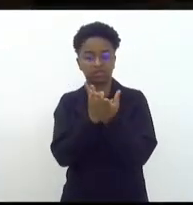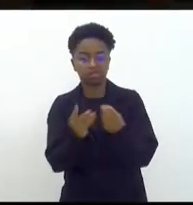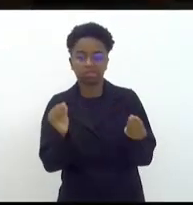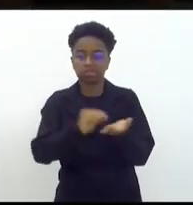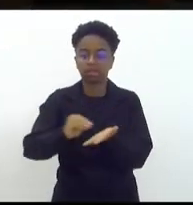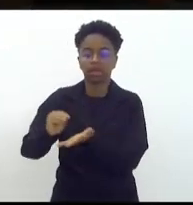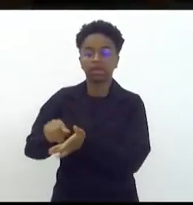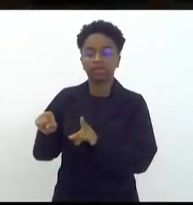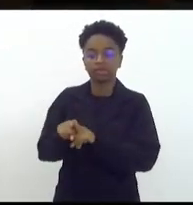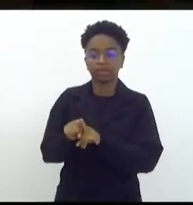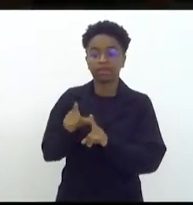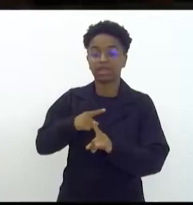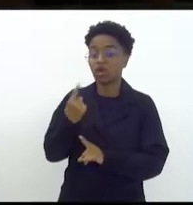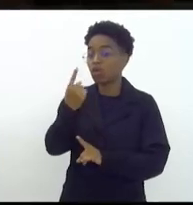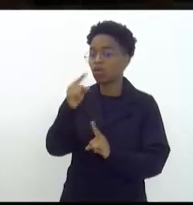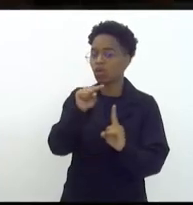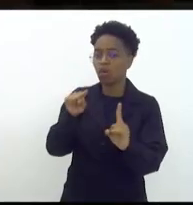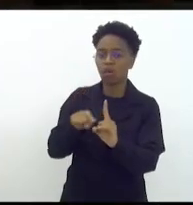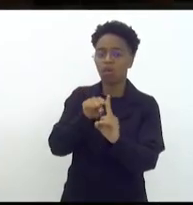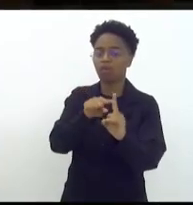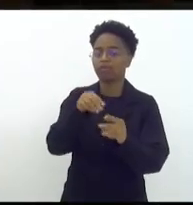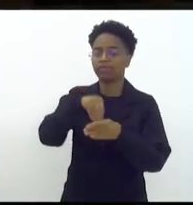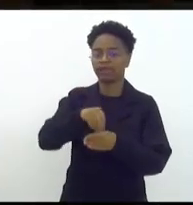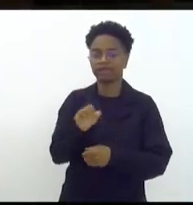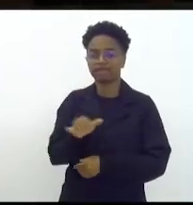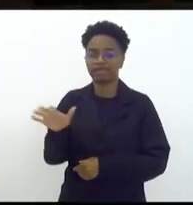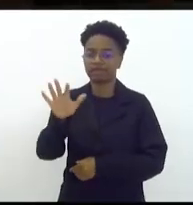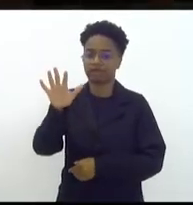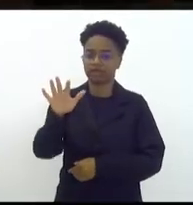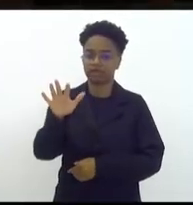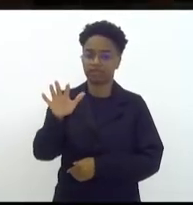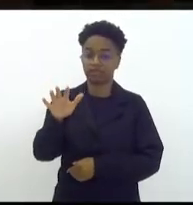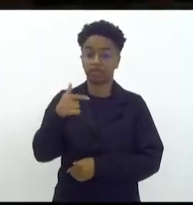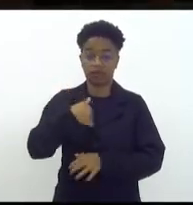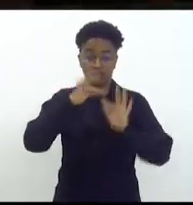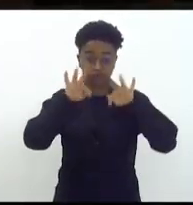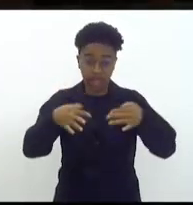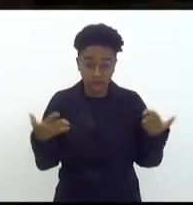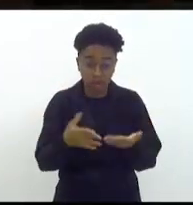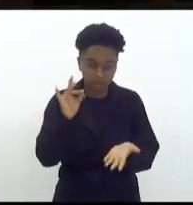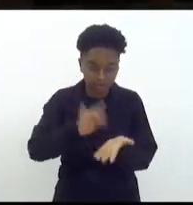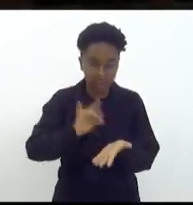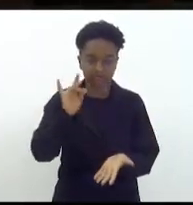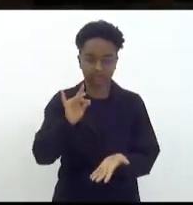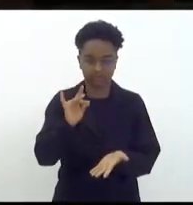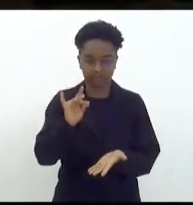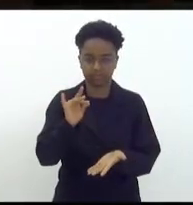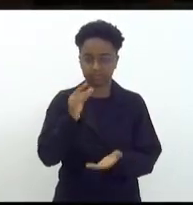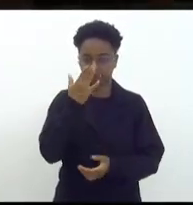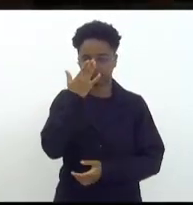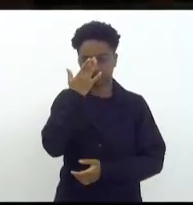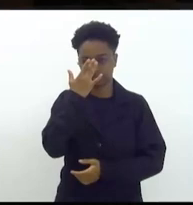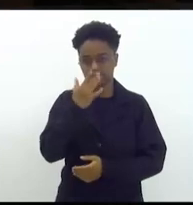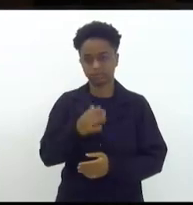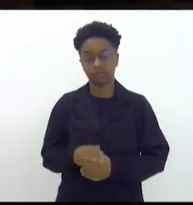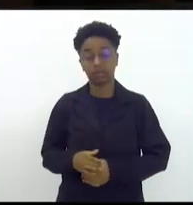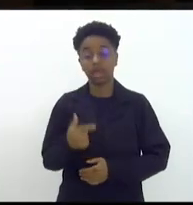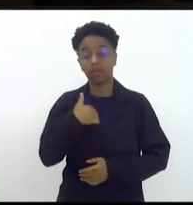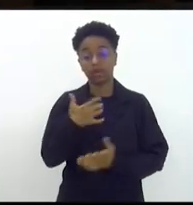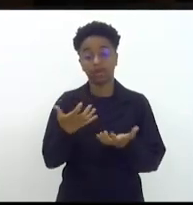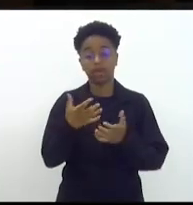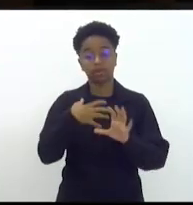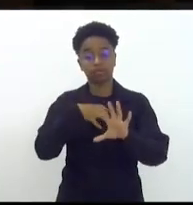alvo dentro das favelas e periferias e não e para terminar agora de verdade senhor presidente eu quero aqui me